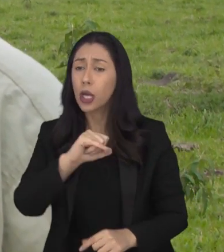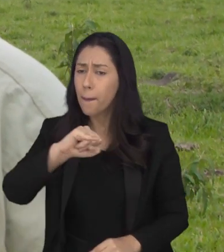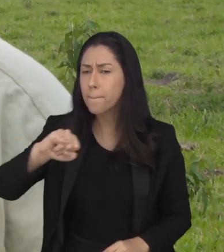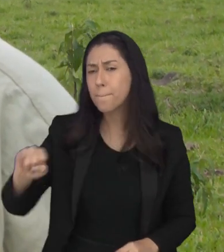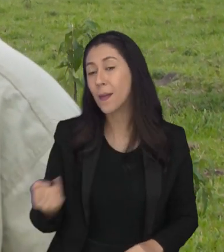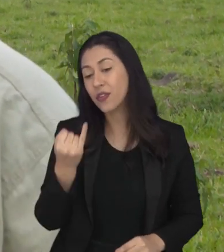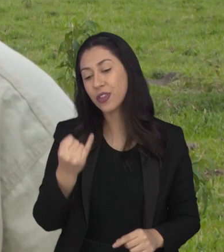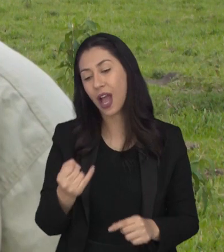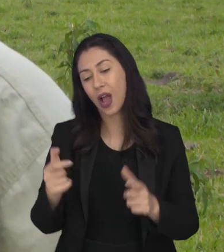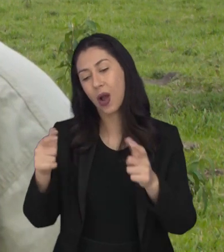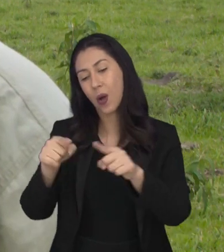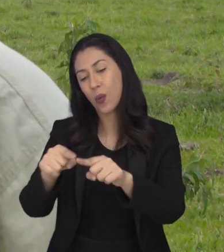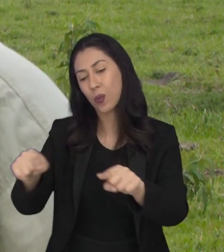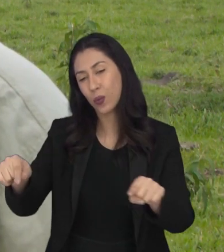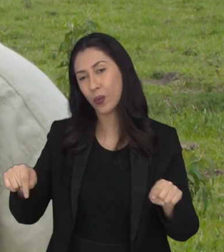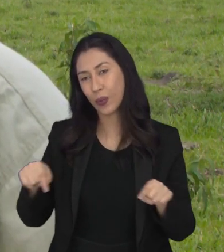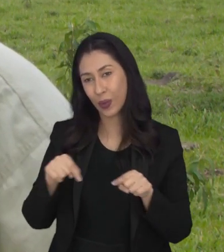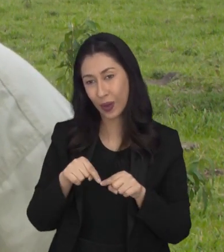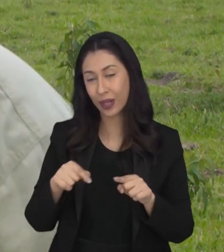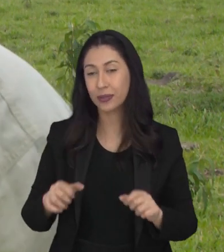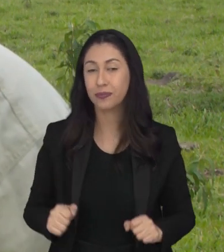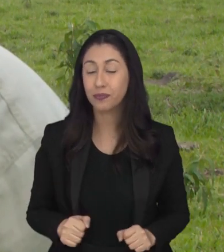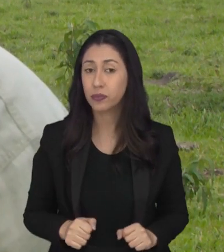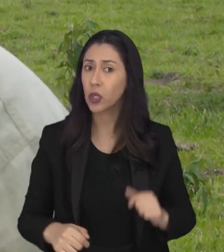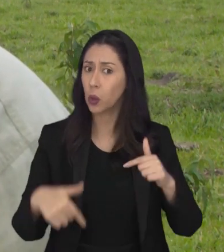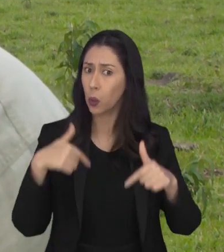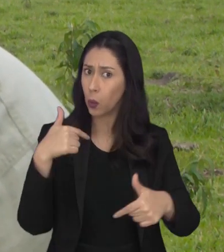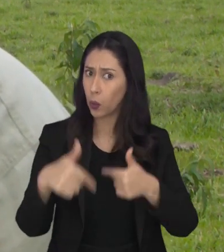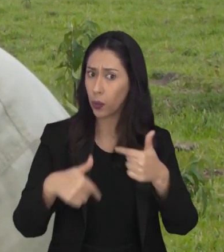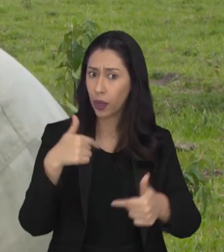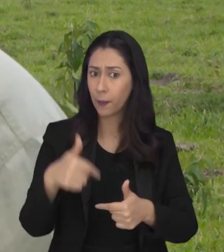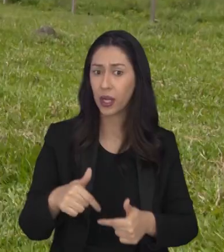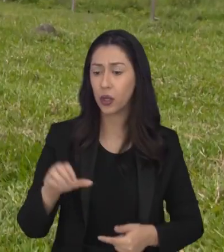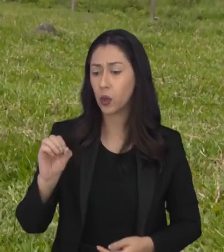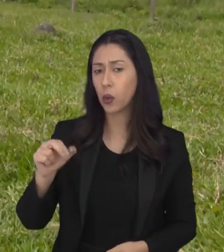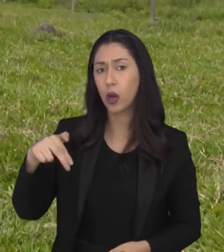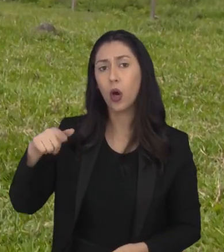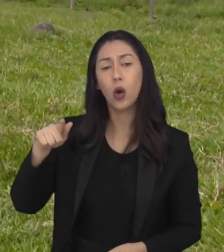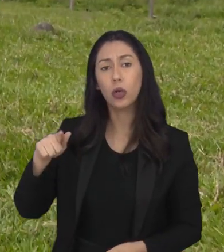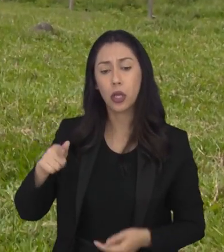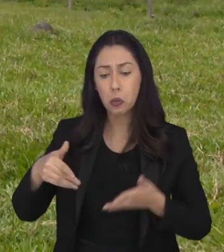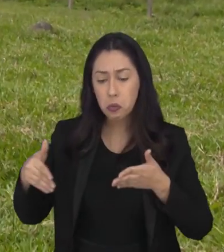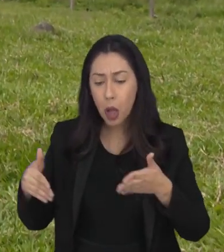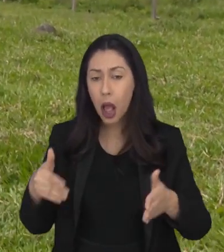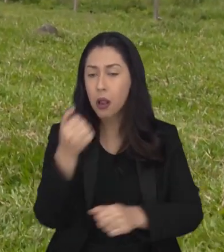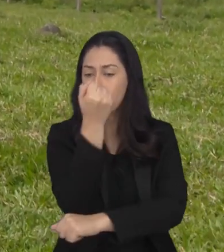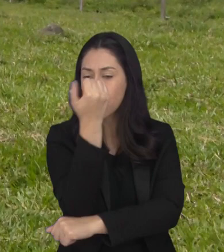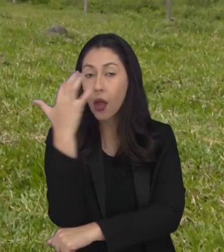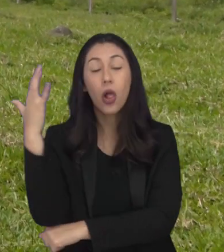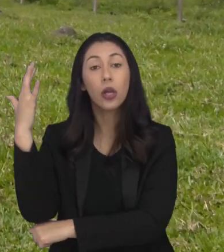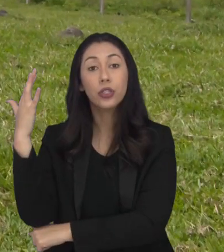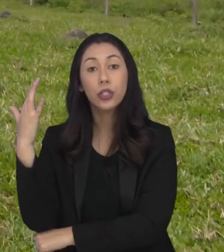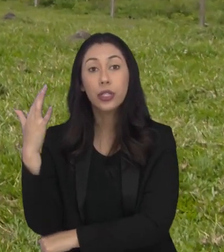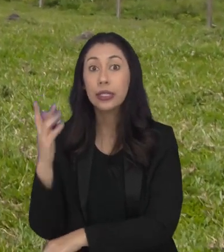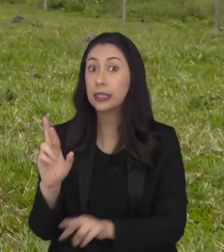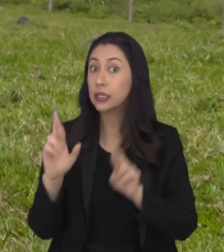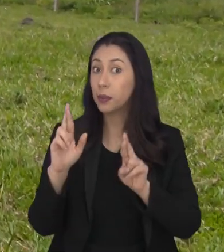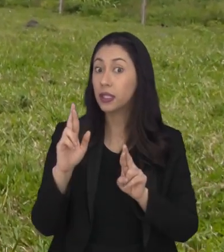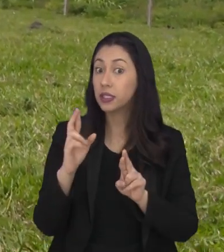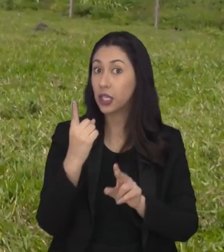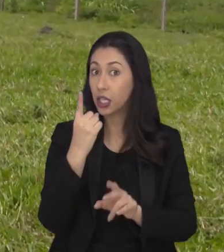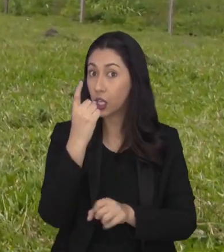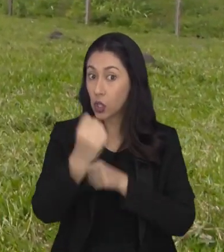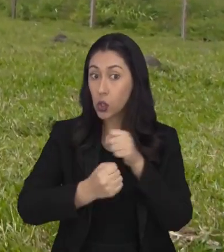a recuperação da área fazendo plantio de indivíduos arbóreos dentro da propriedade. O trabalho aqui é feito pela ONG Corredor Ecológico.